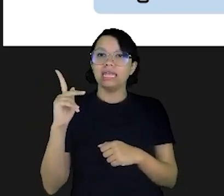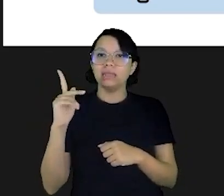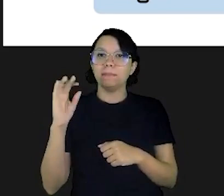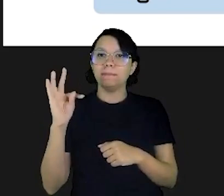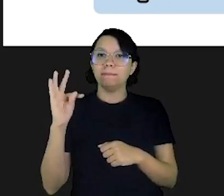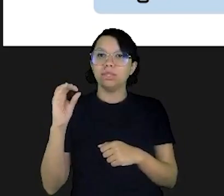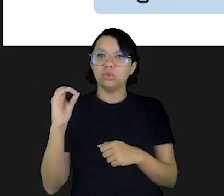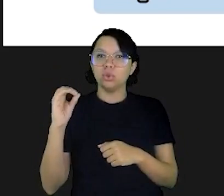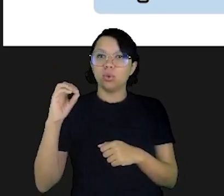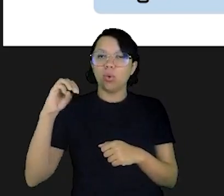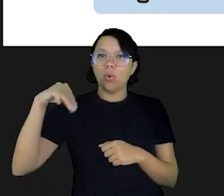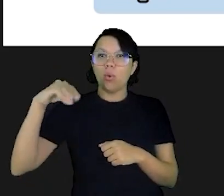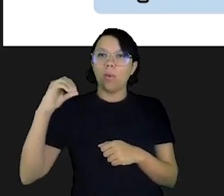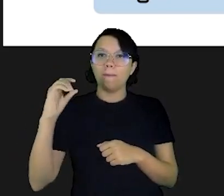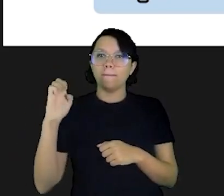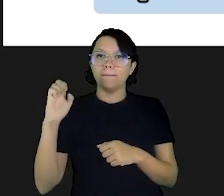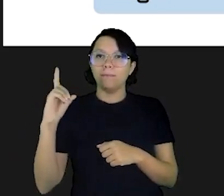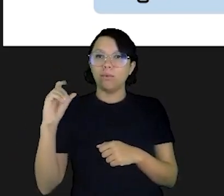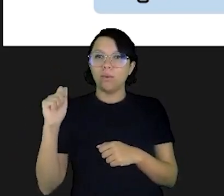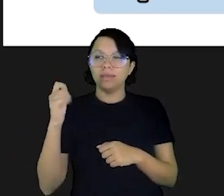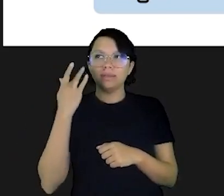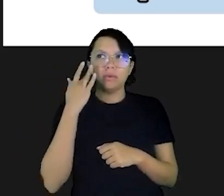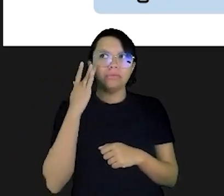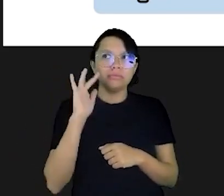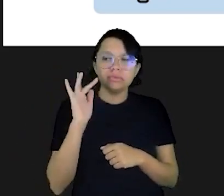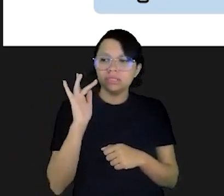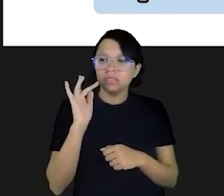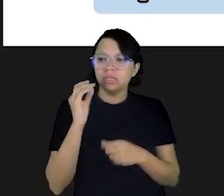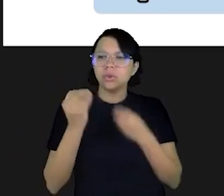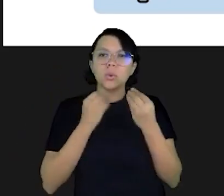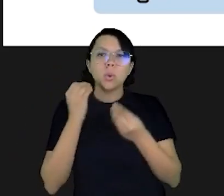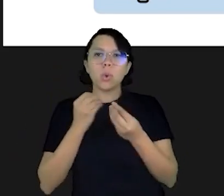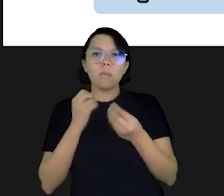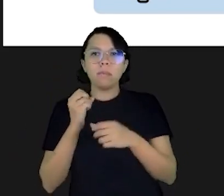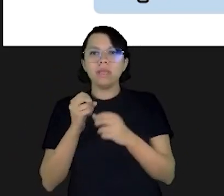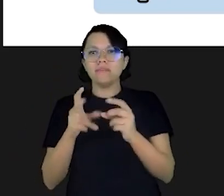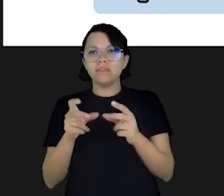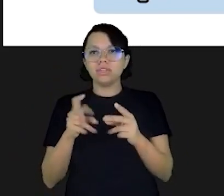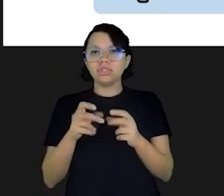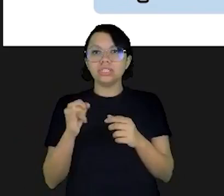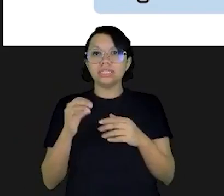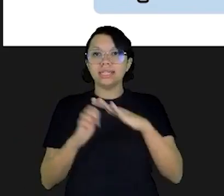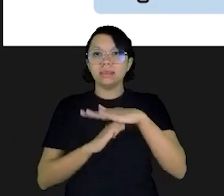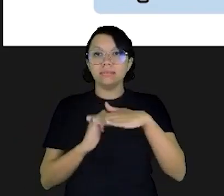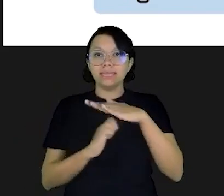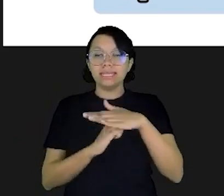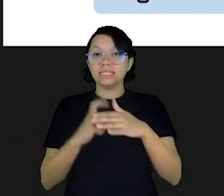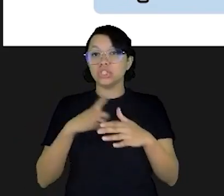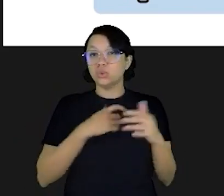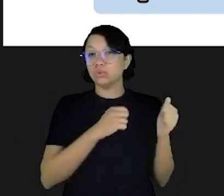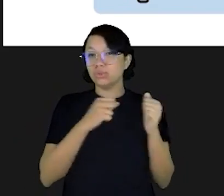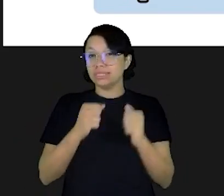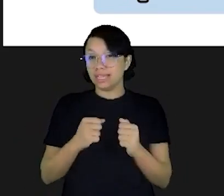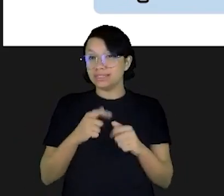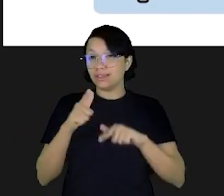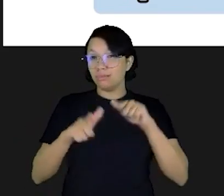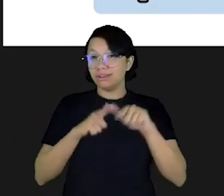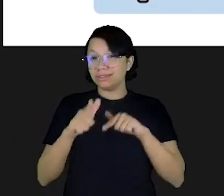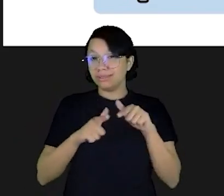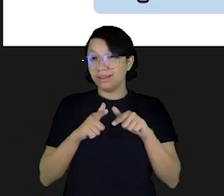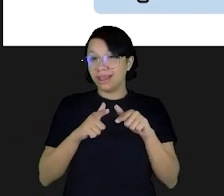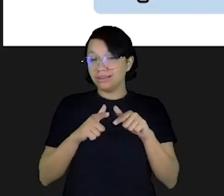criptomoedas, eu não sei se aquela empresa com quem ele estava investindo era uma empresa que estava realmente autorizada a atuar